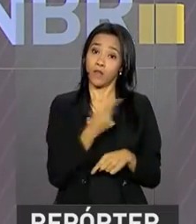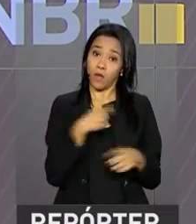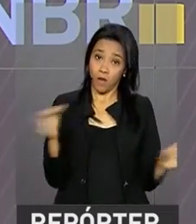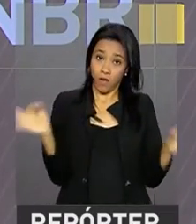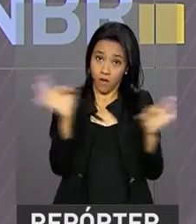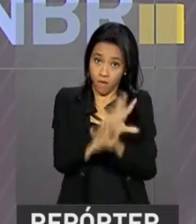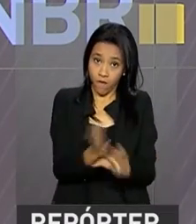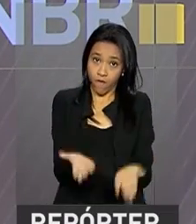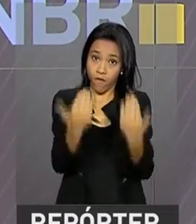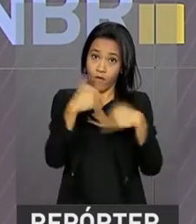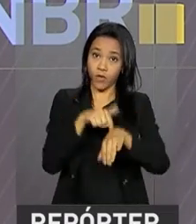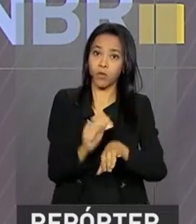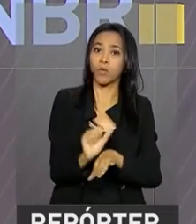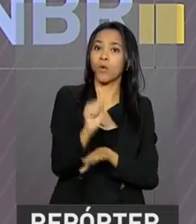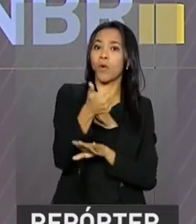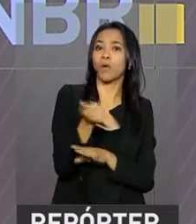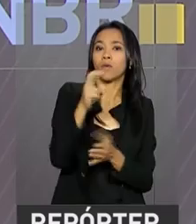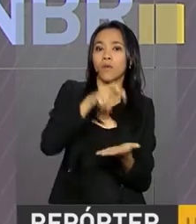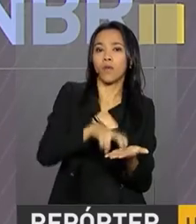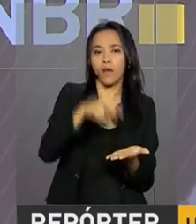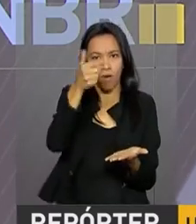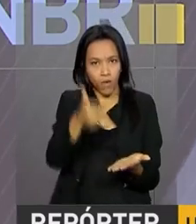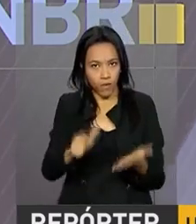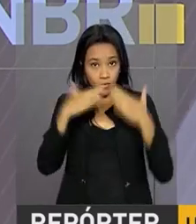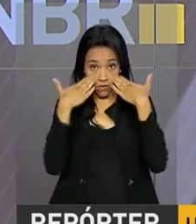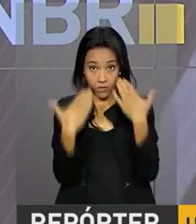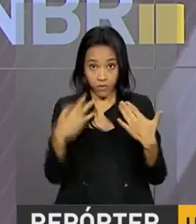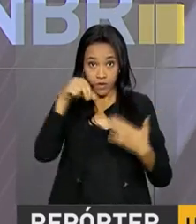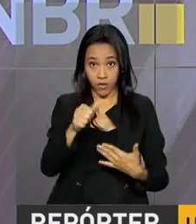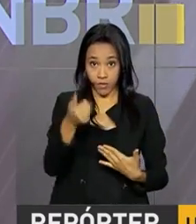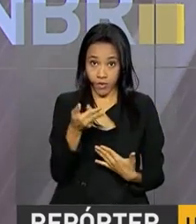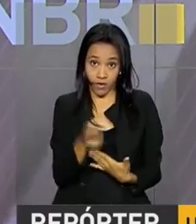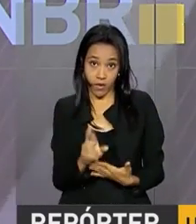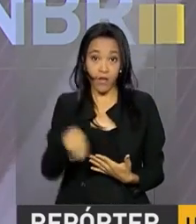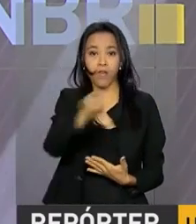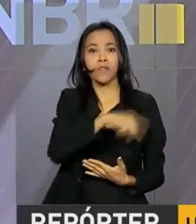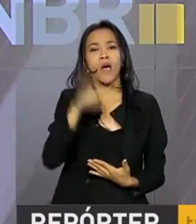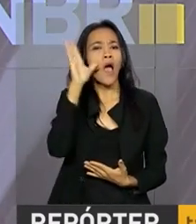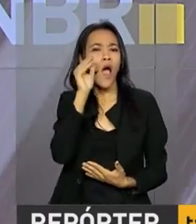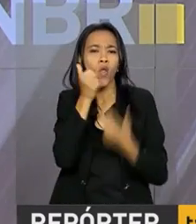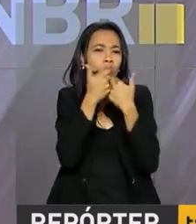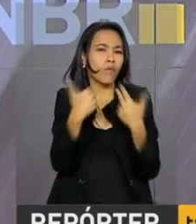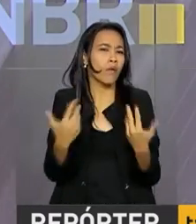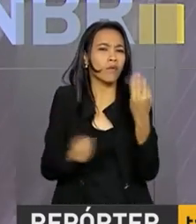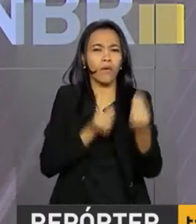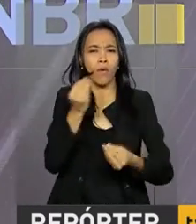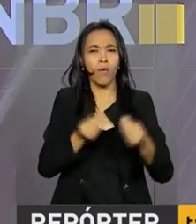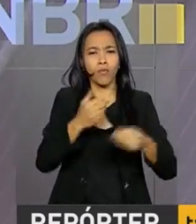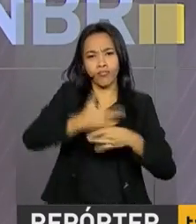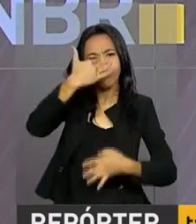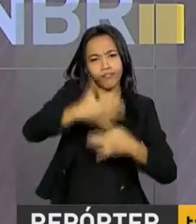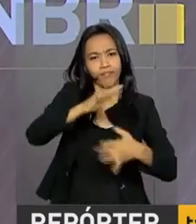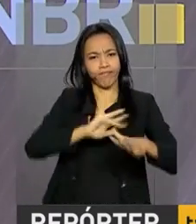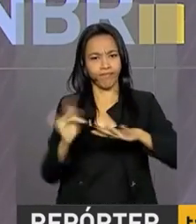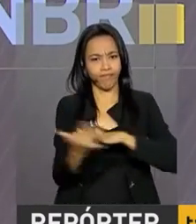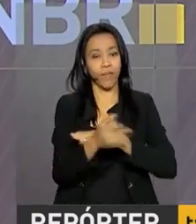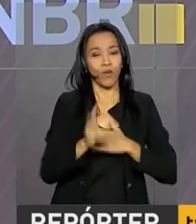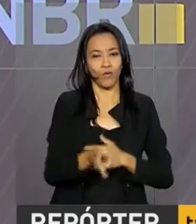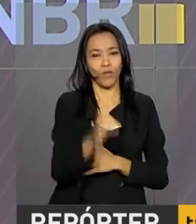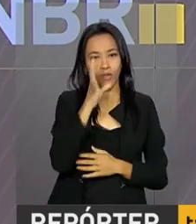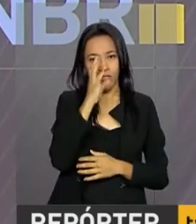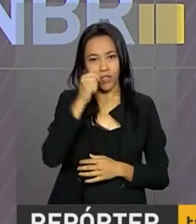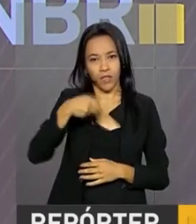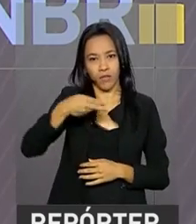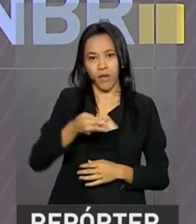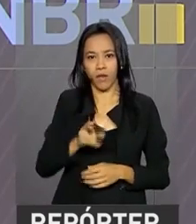voltamos às 11 da manhã na próxima edição do Repórter NBR. Acompanhe as novidades também em nossas redes sociais. Continue com a